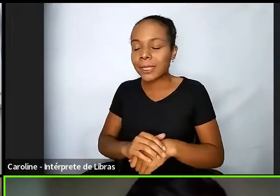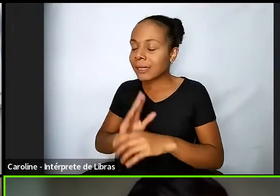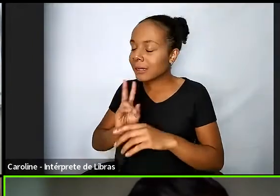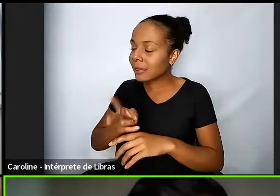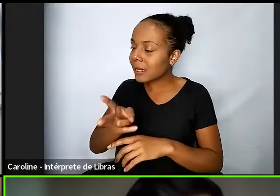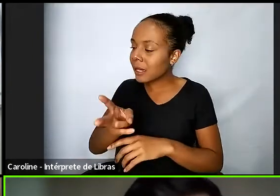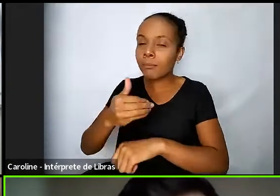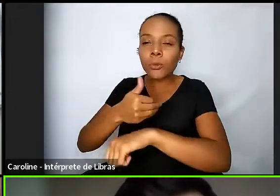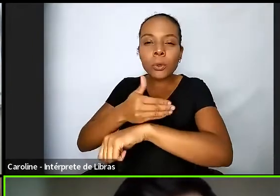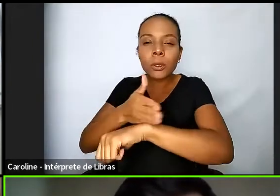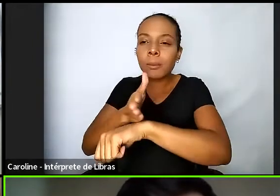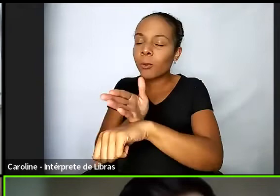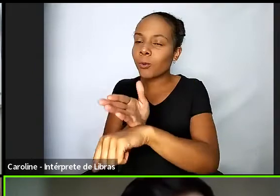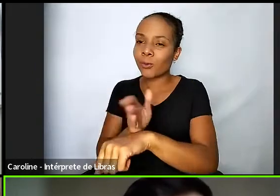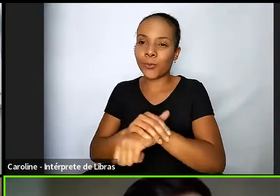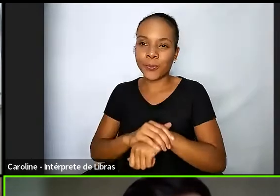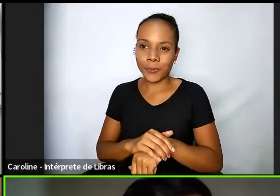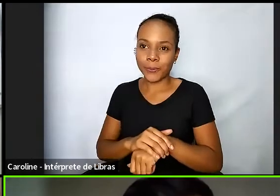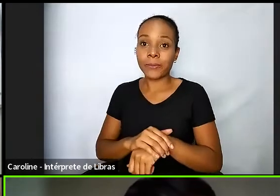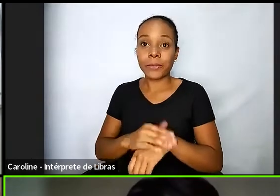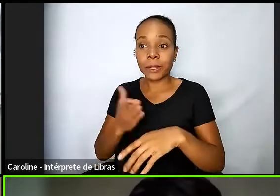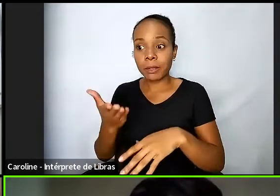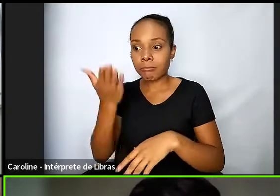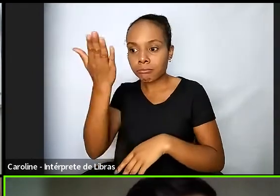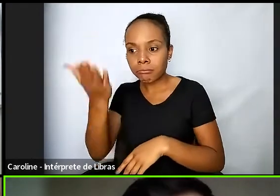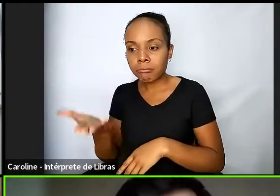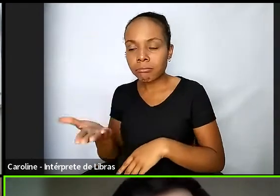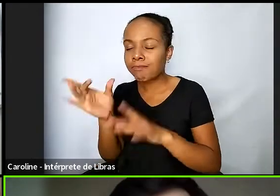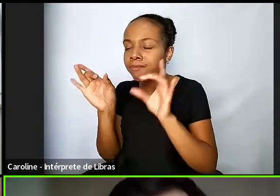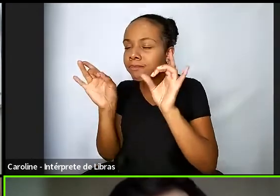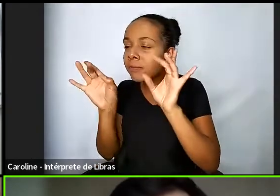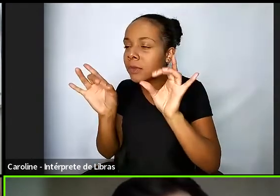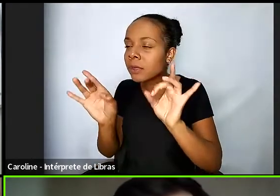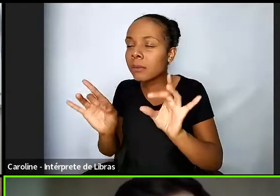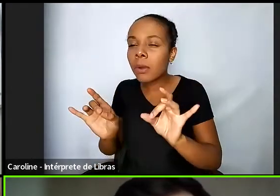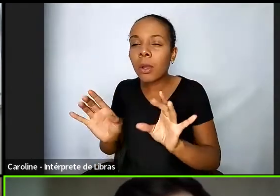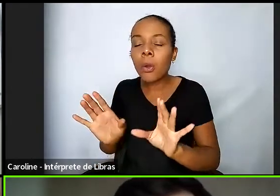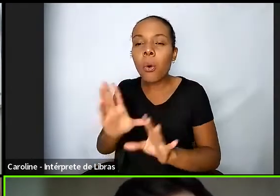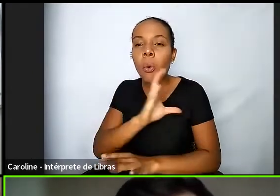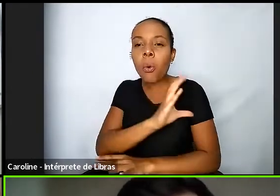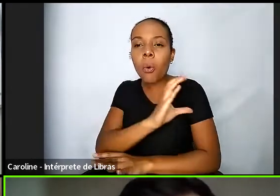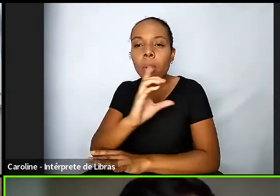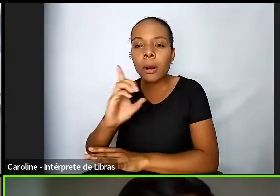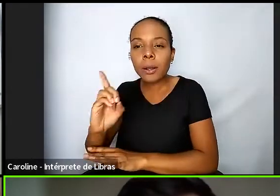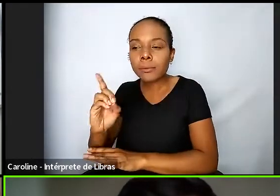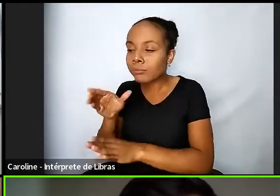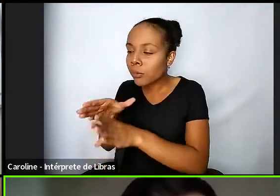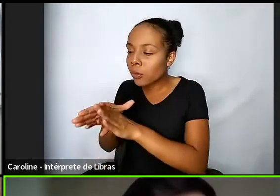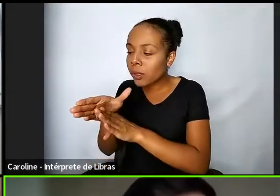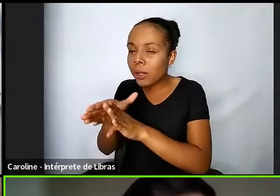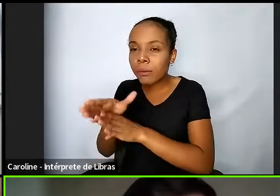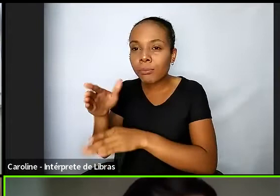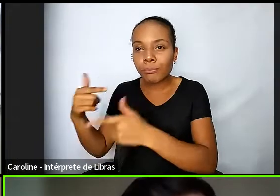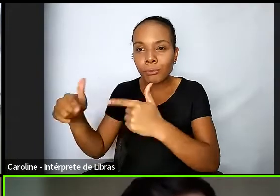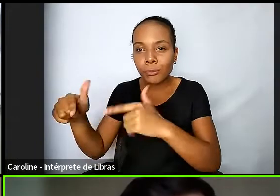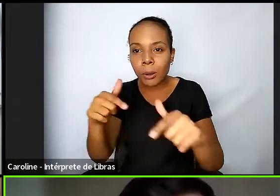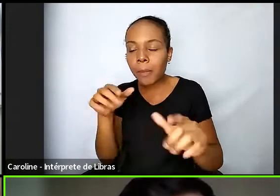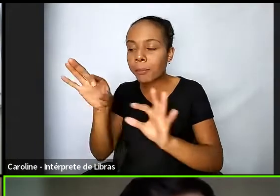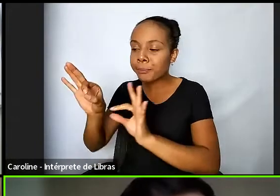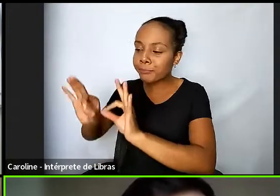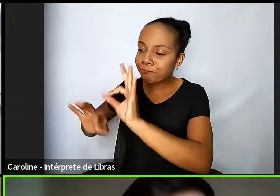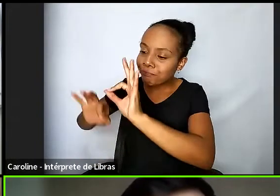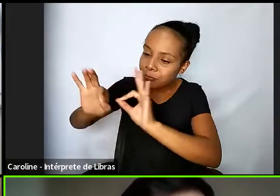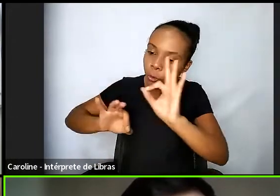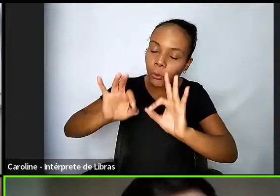brilhantemente né coordenaram esse trabalho de elaboração de de concepção e